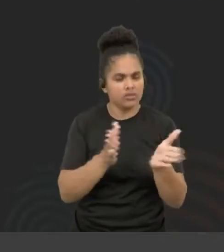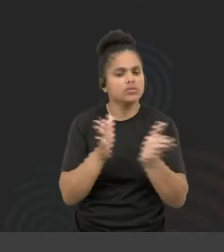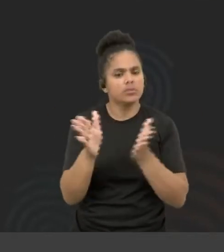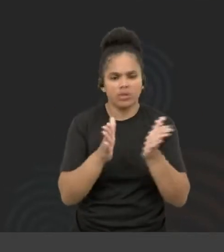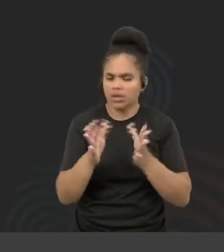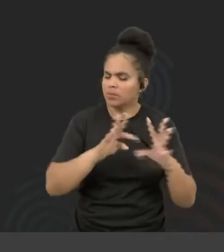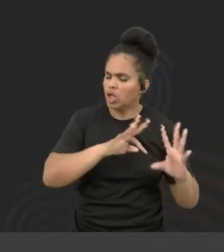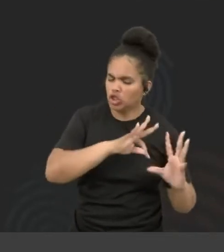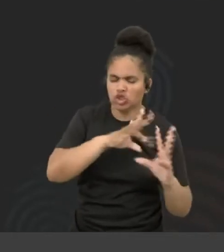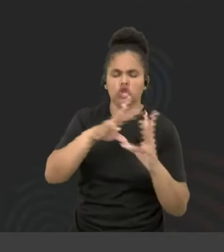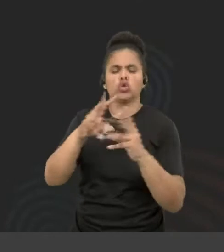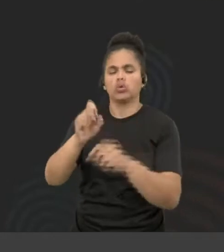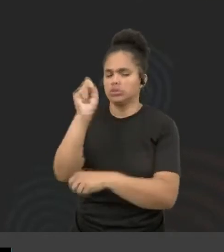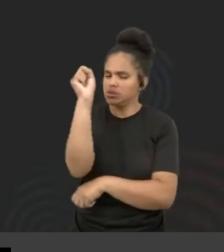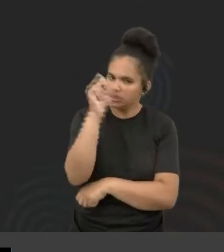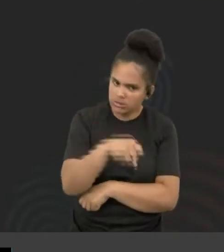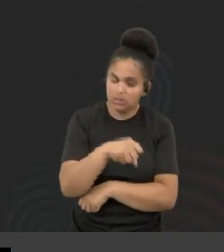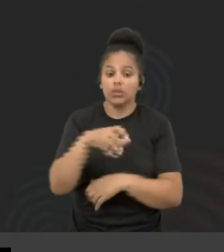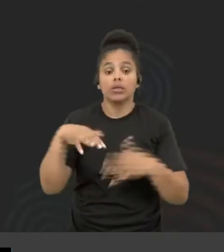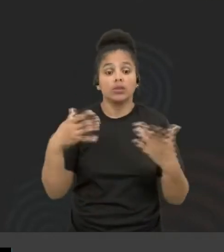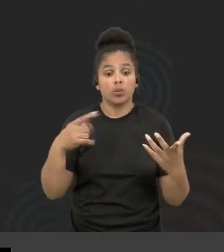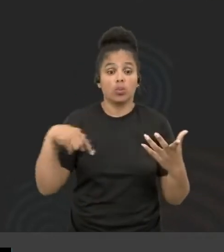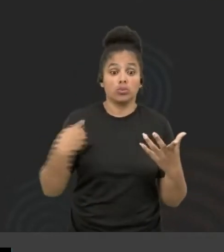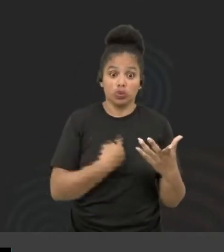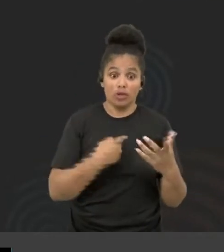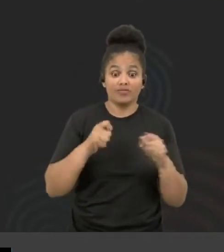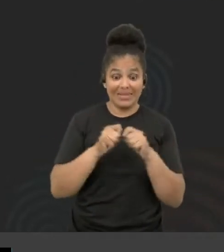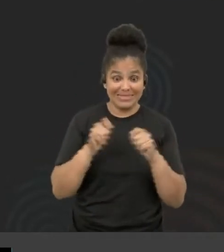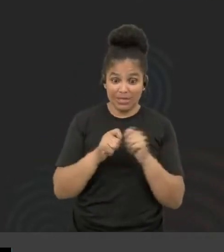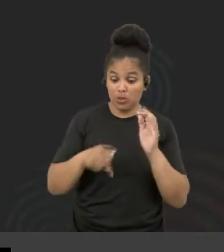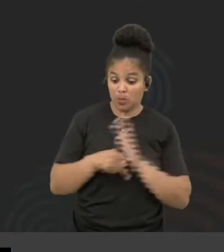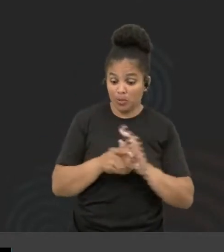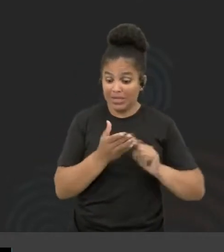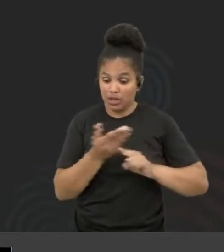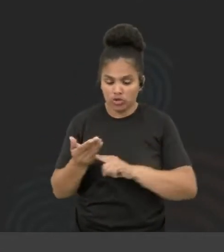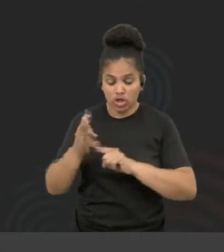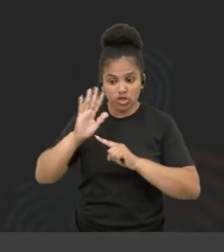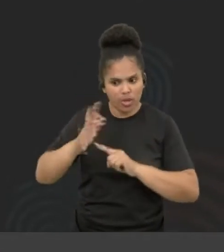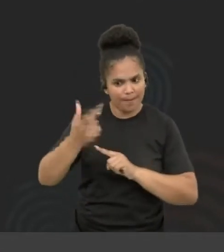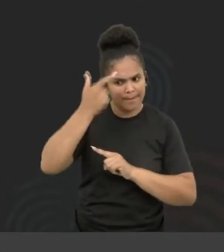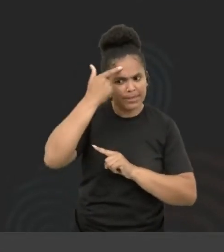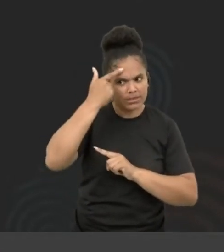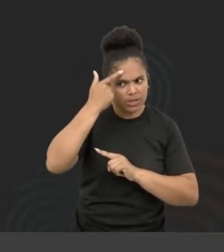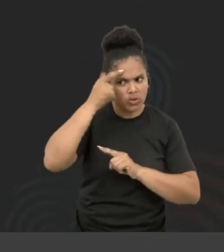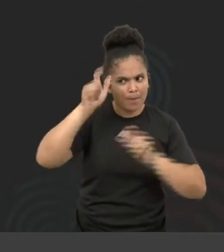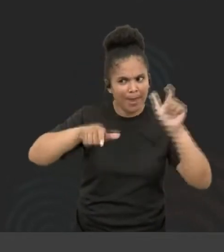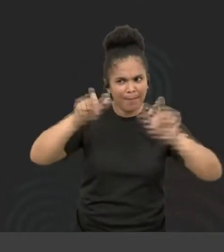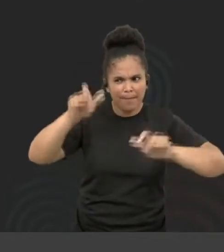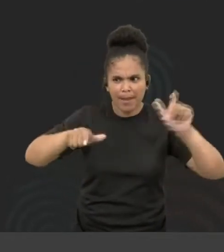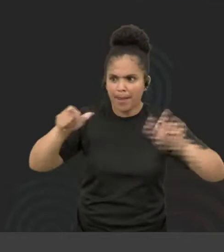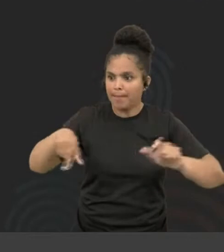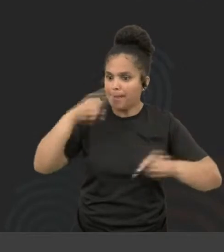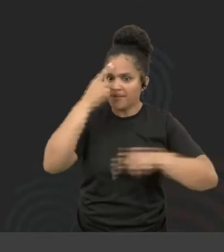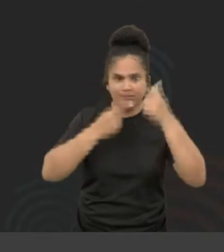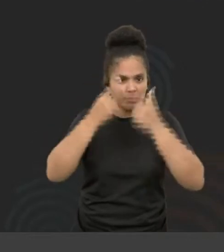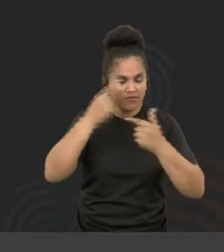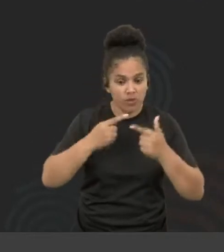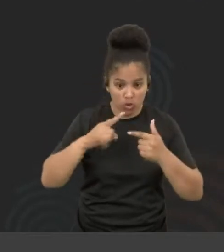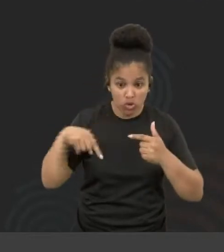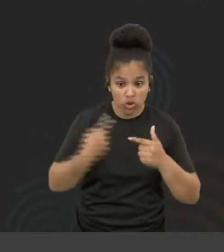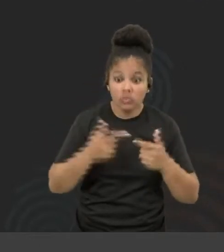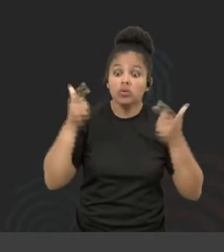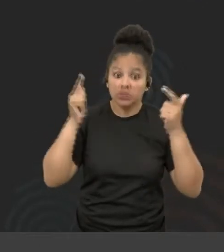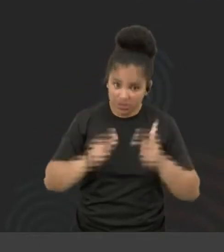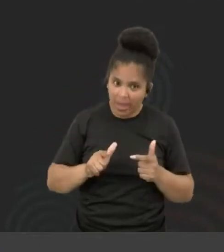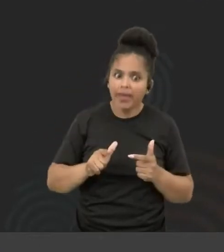Para todos. Então, quando a gente está fazendo a tecnologia, pensando em todas as pessoas, a gente consegue fazer uma tecnologia para todas as